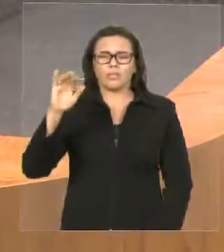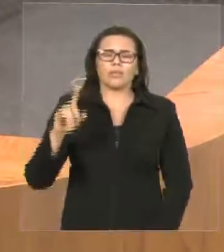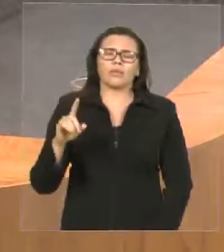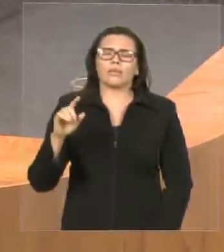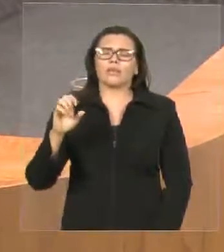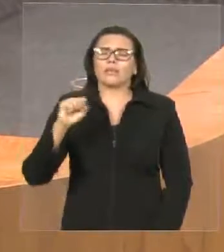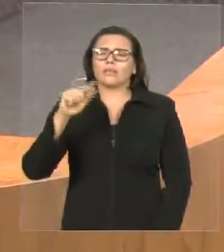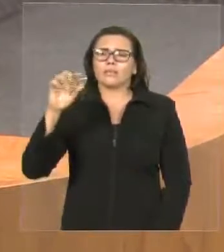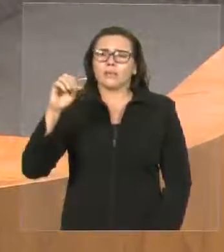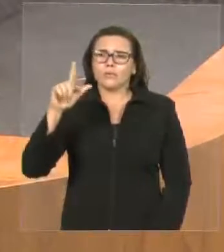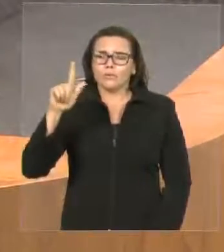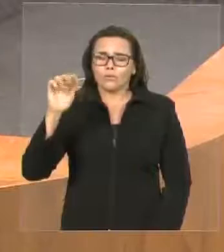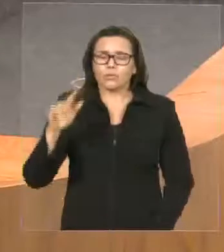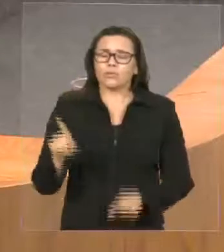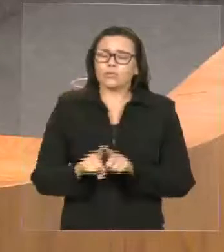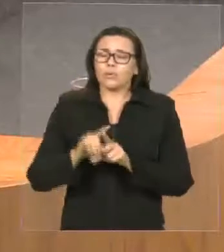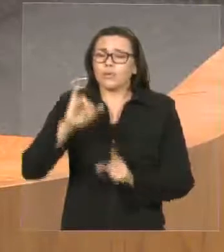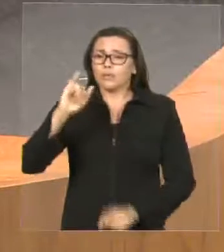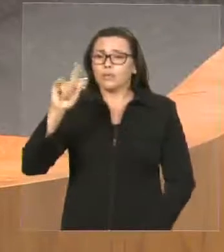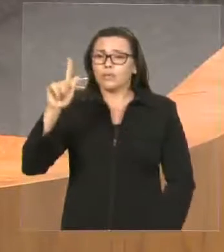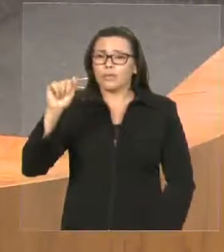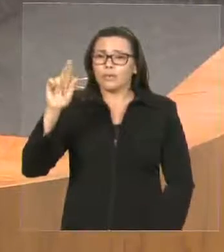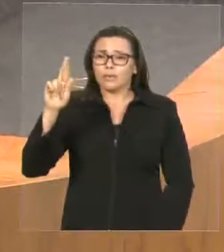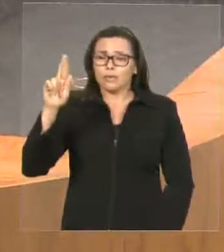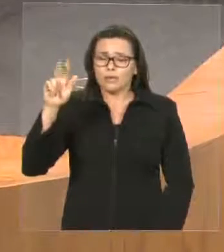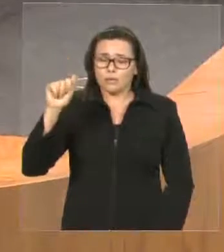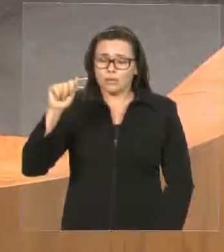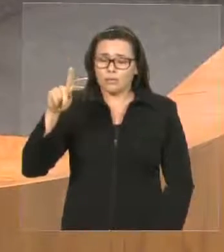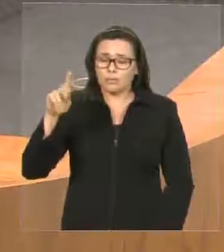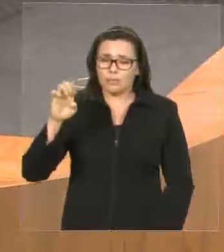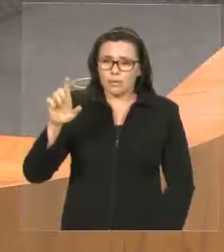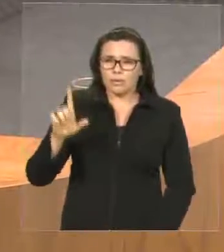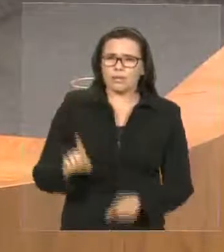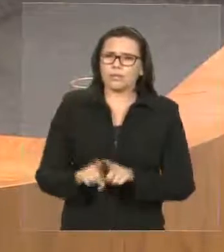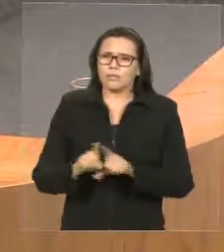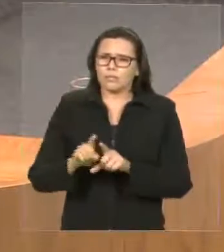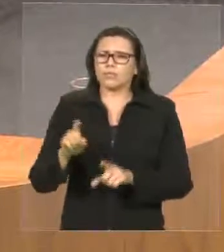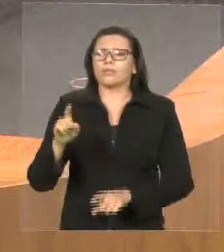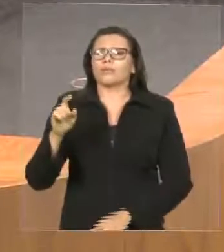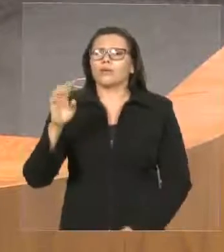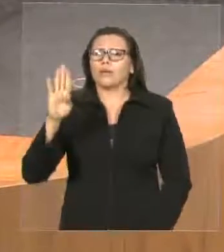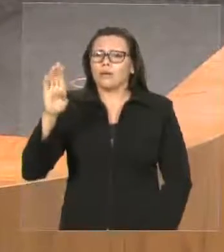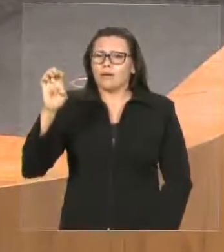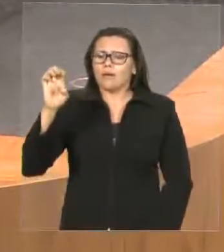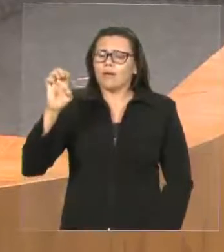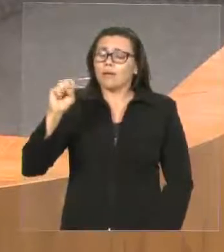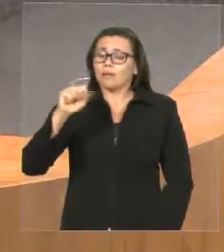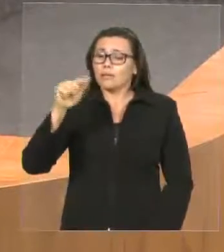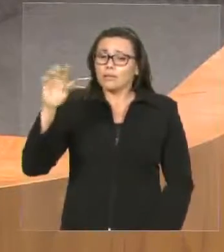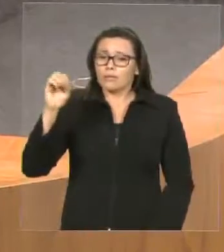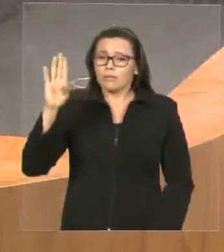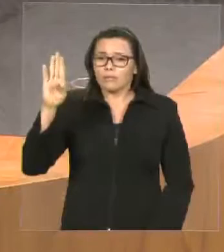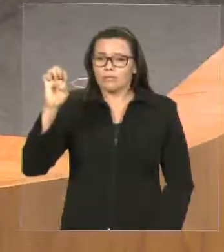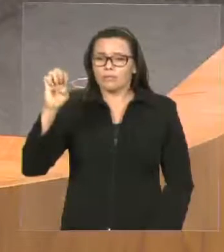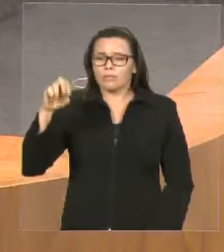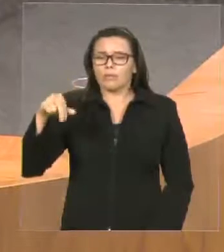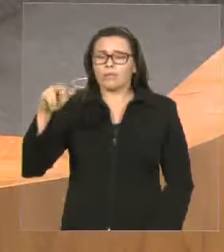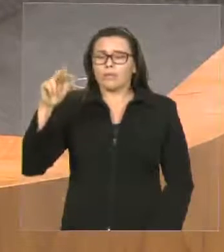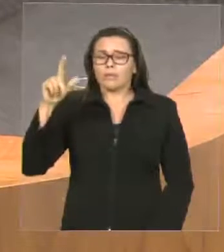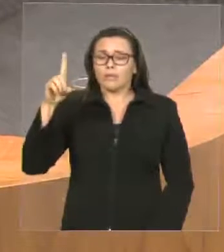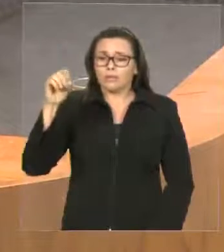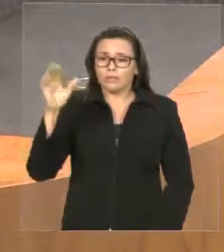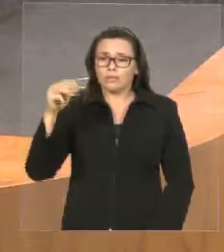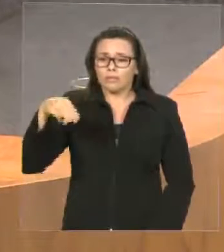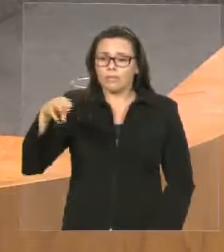São Luiz Gonzaga, Igarapé Grande e mesmo de Bernardo Mearim. E ali foi um evento grandioso, muito bonito, que